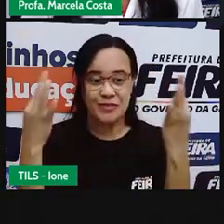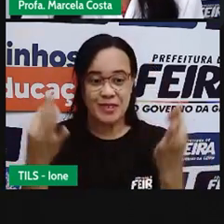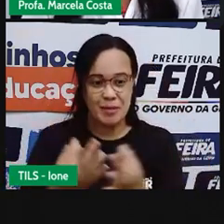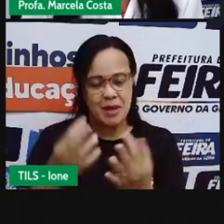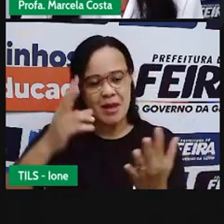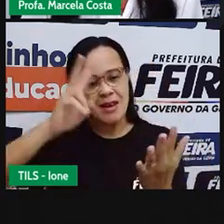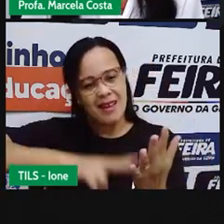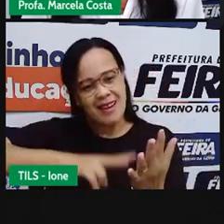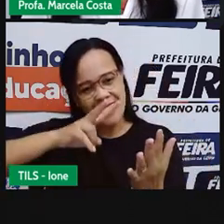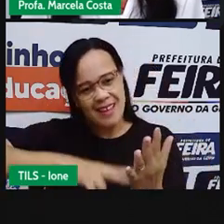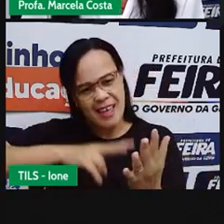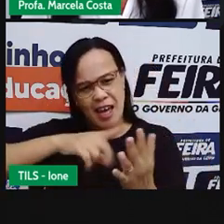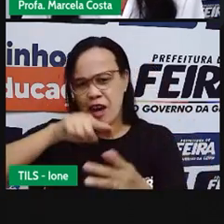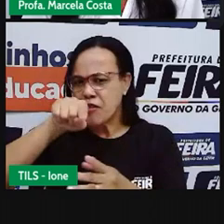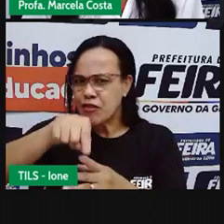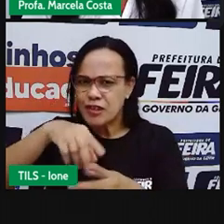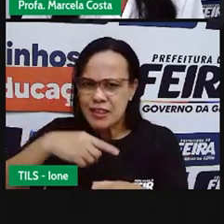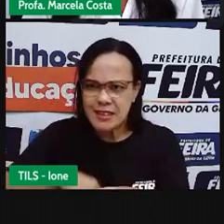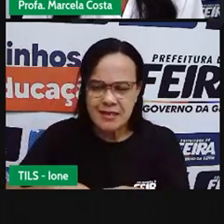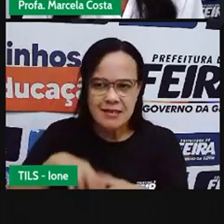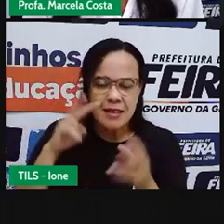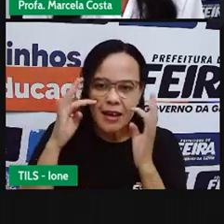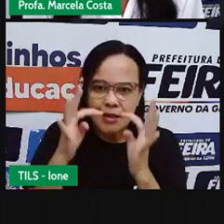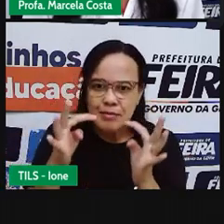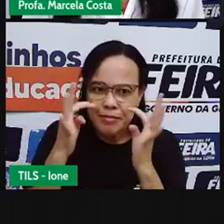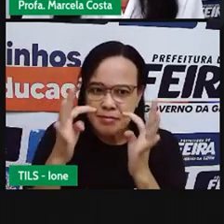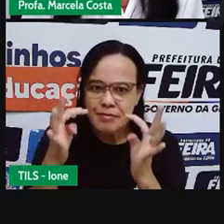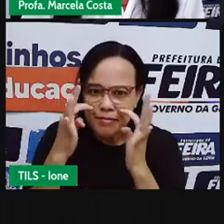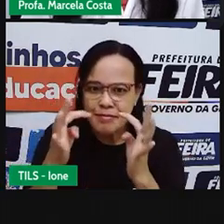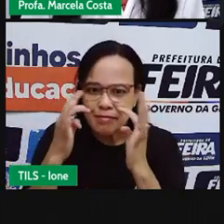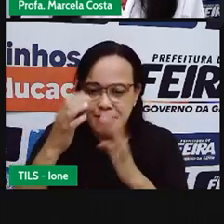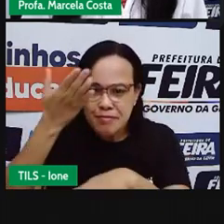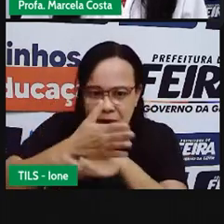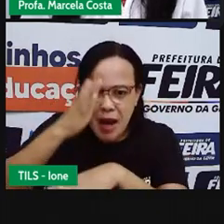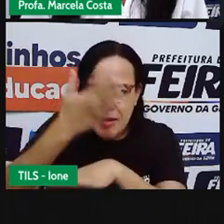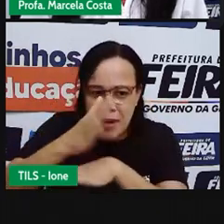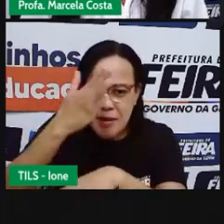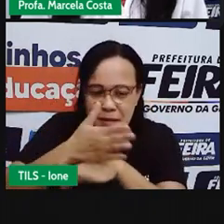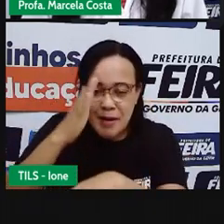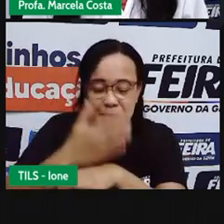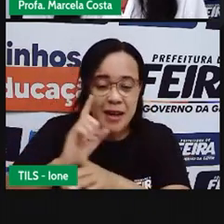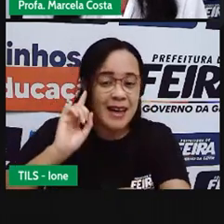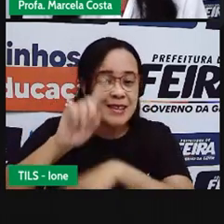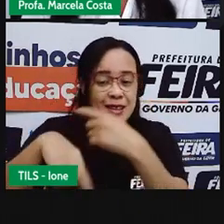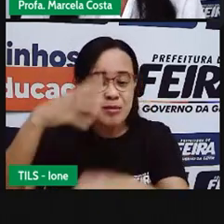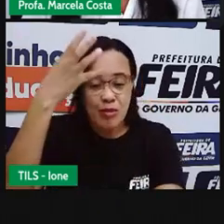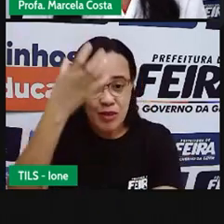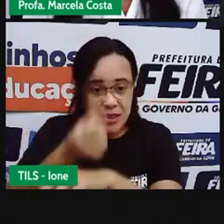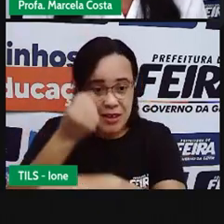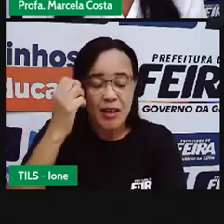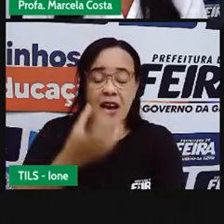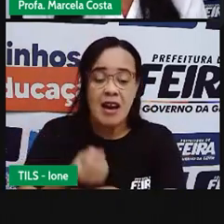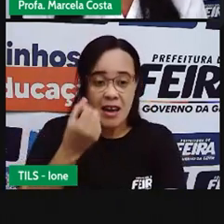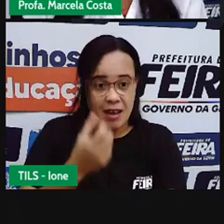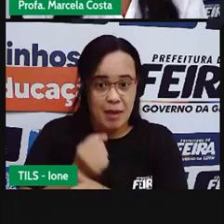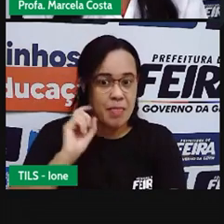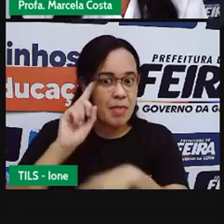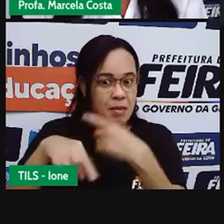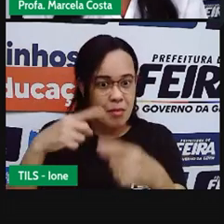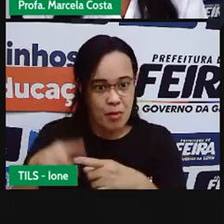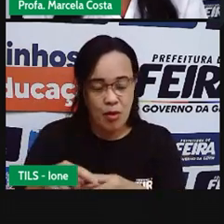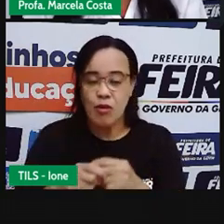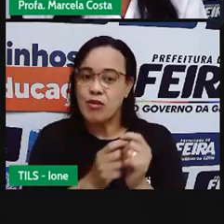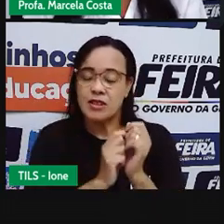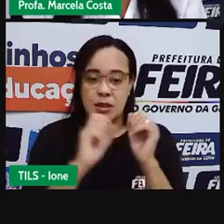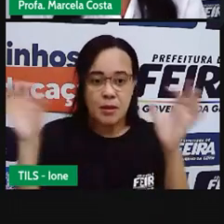Pra ler com você e pra treinar. E você vai gravar um vídeo fazendo isso. Depois